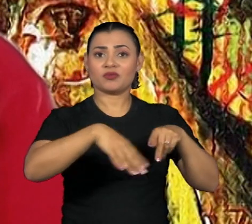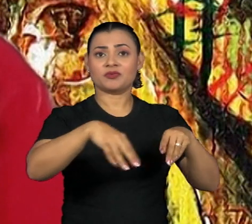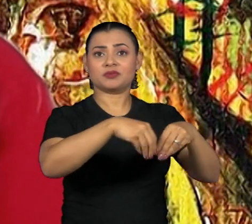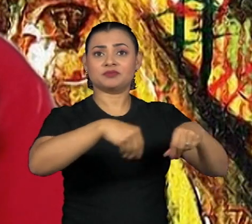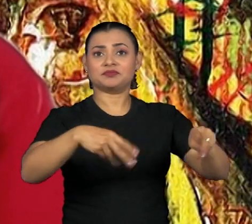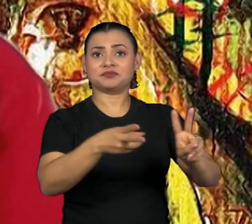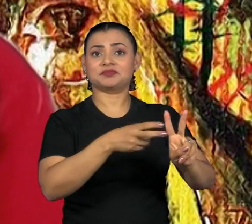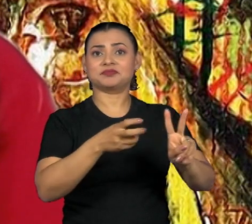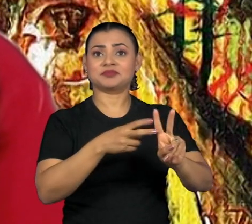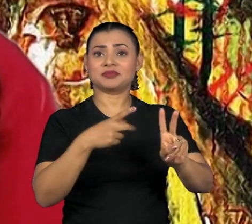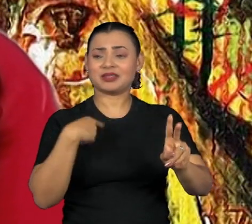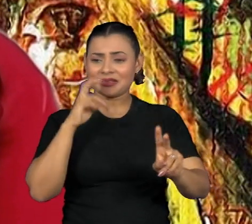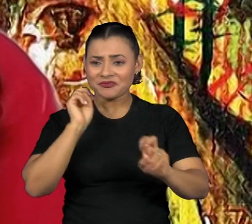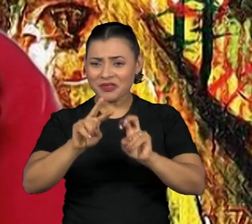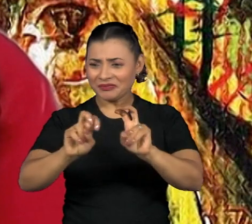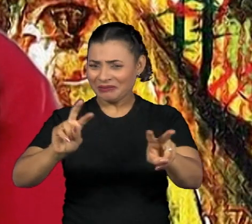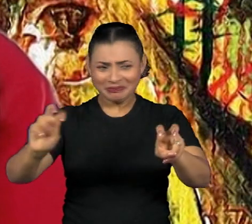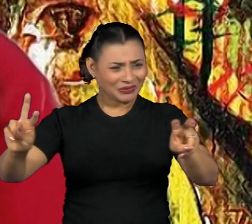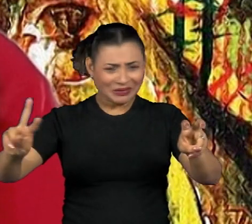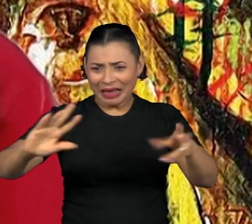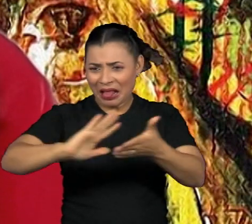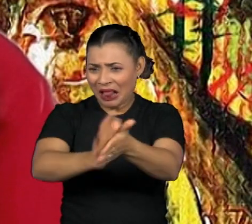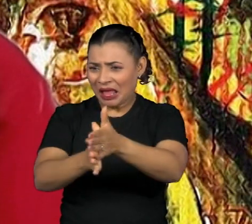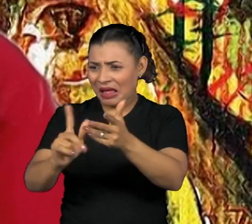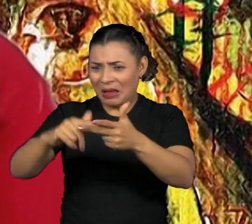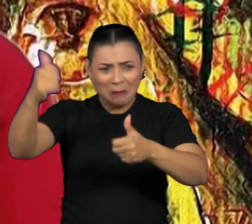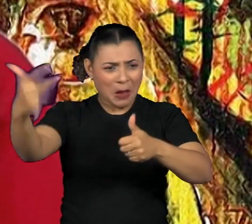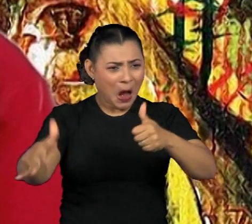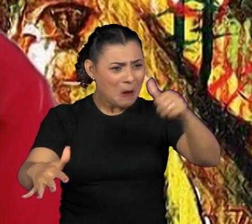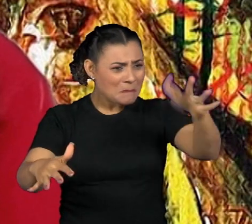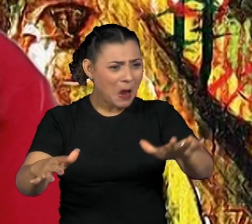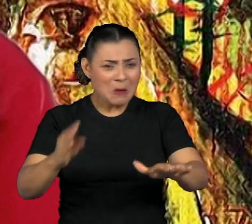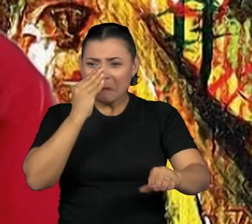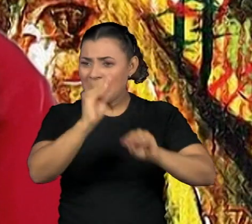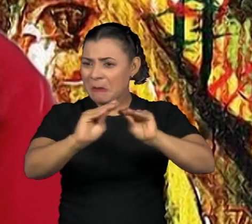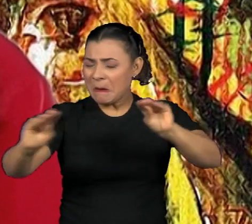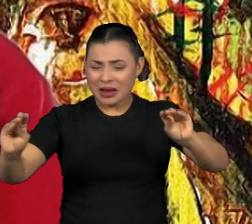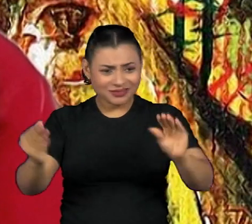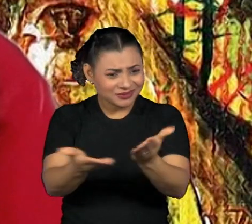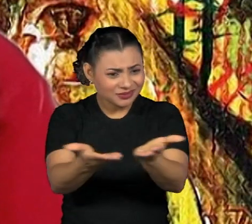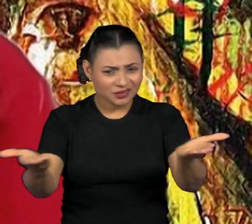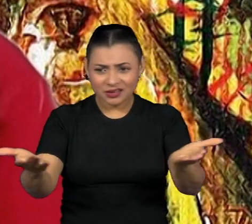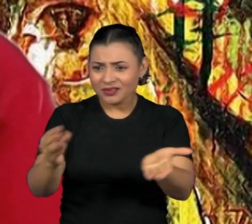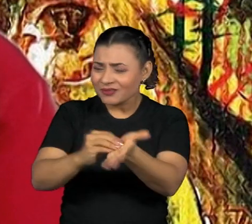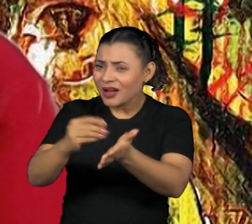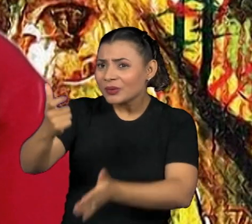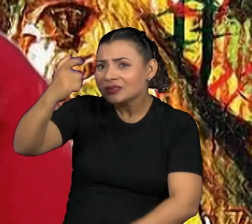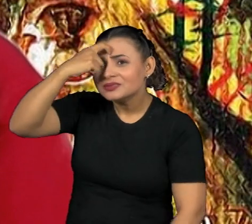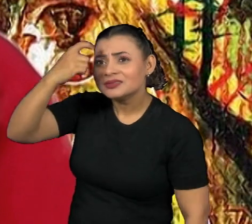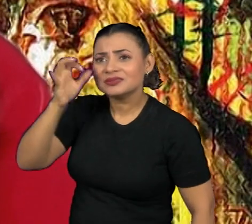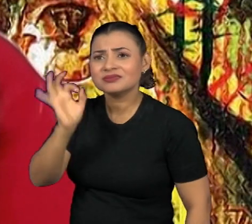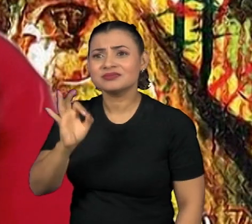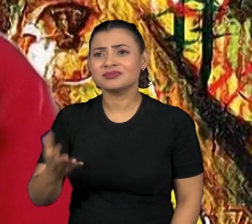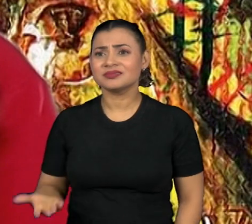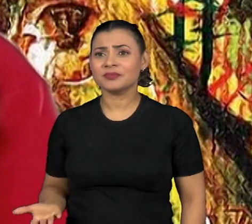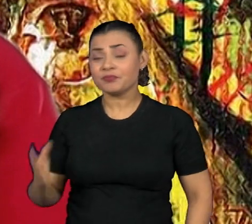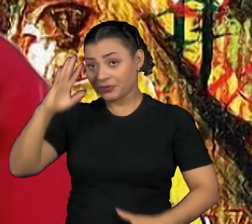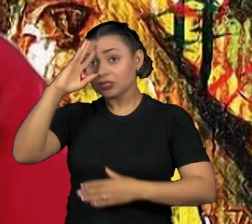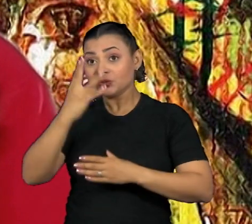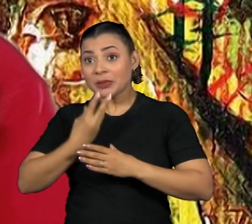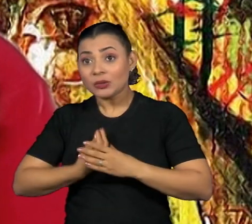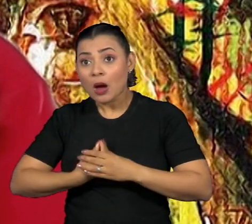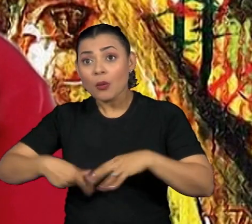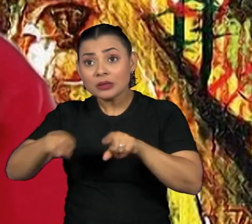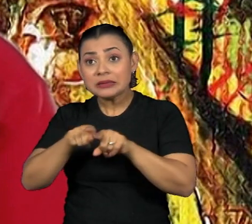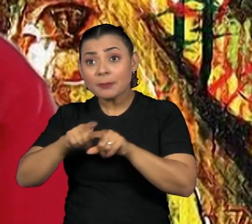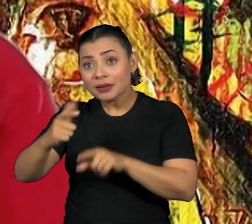atrocidades e tanta falta de consciência, tanto espiritual quanto também